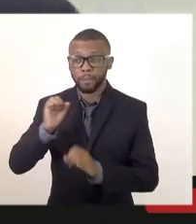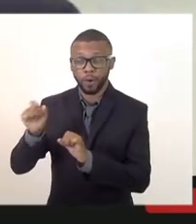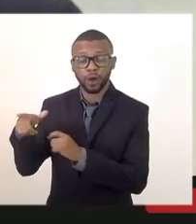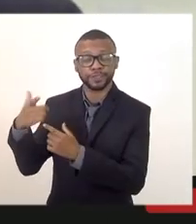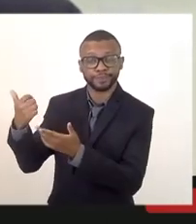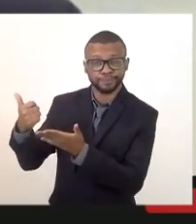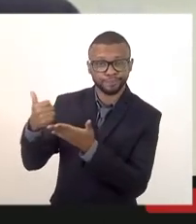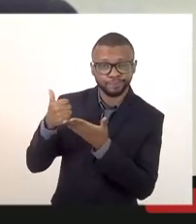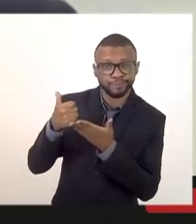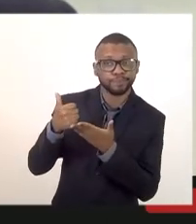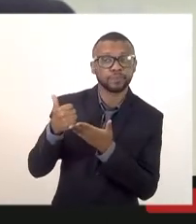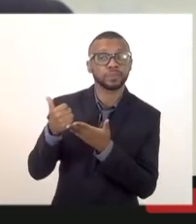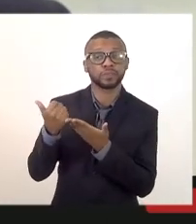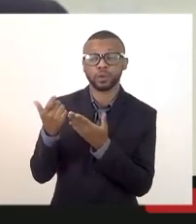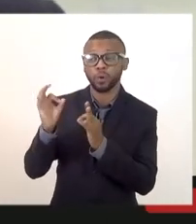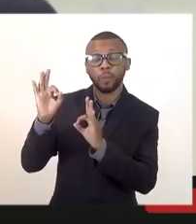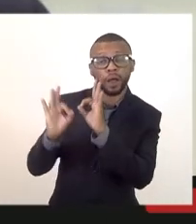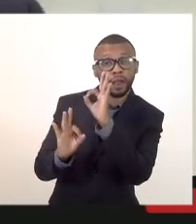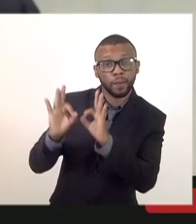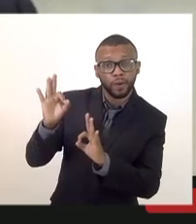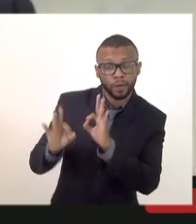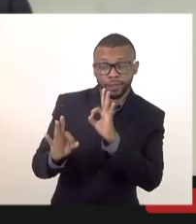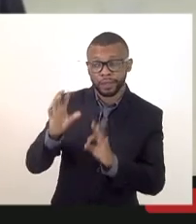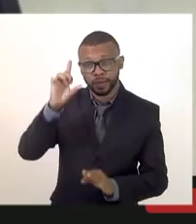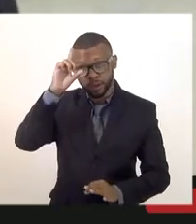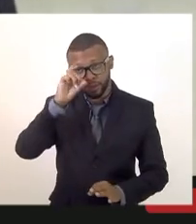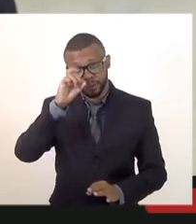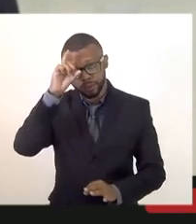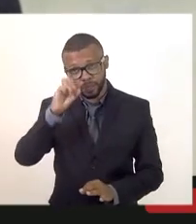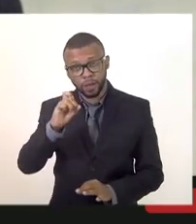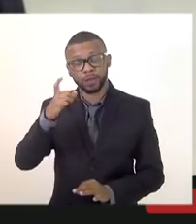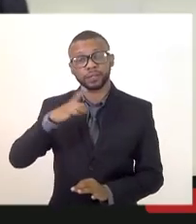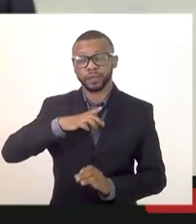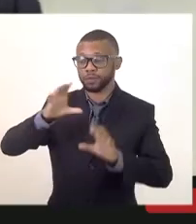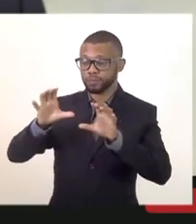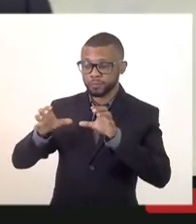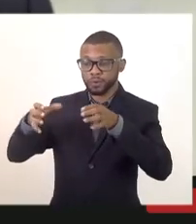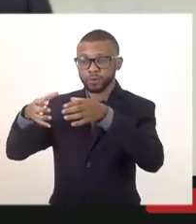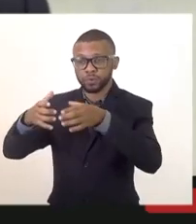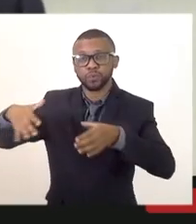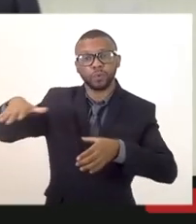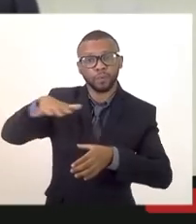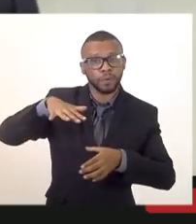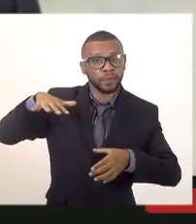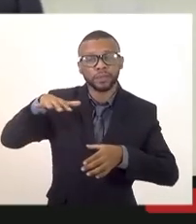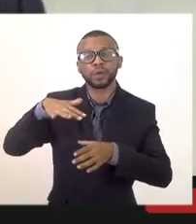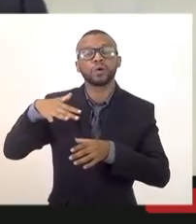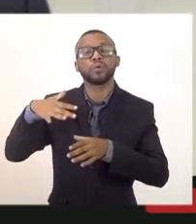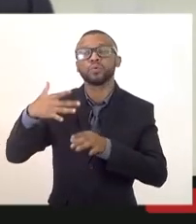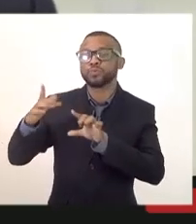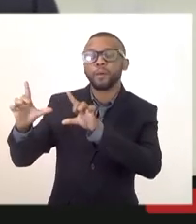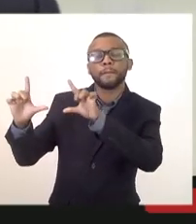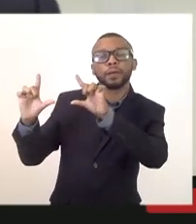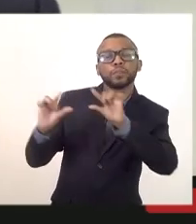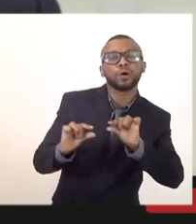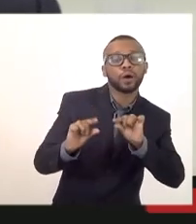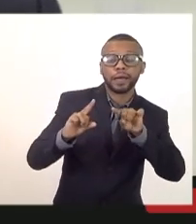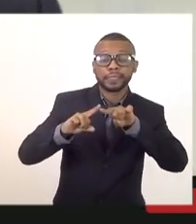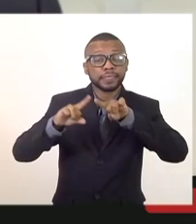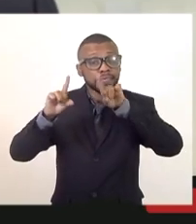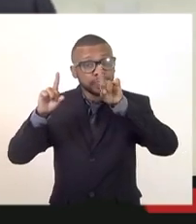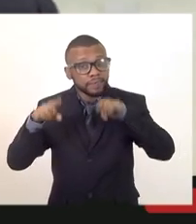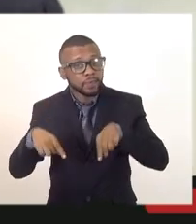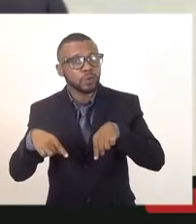hospital ele foi feito e foi quando uma corporação tinha um universo muito menor de servidores e que